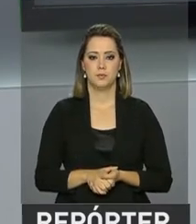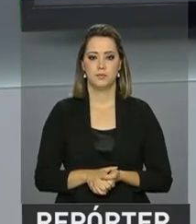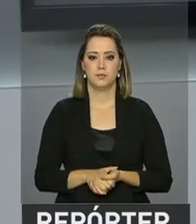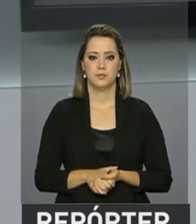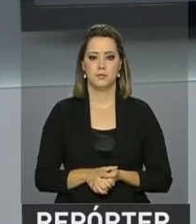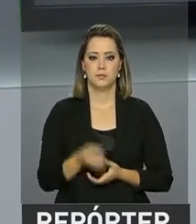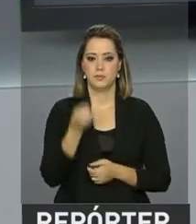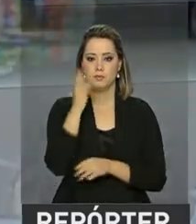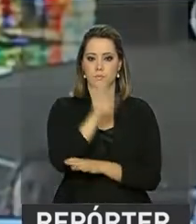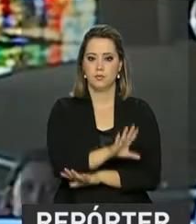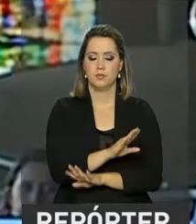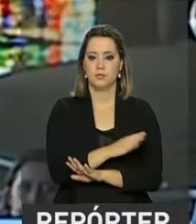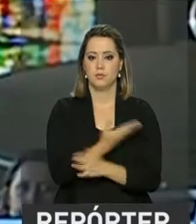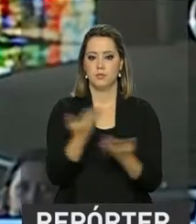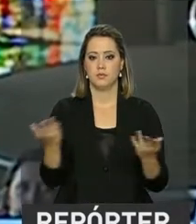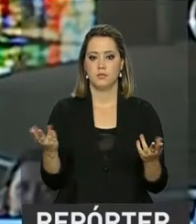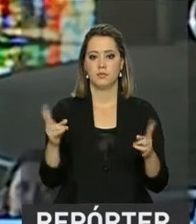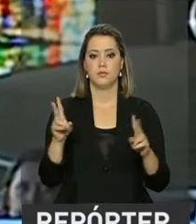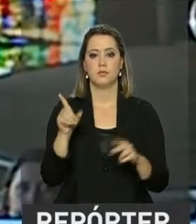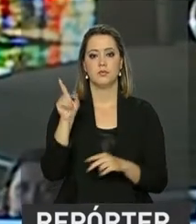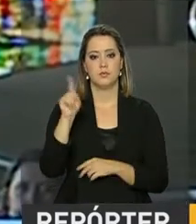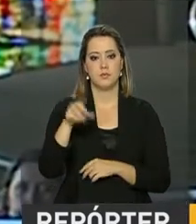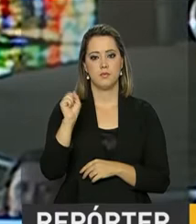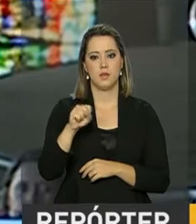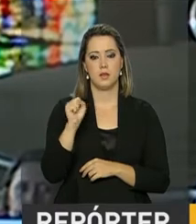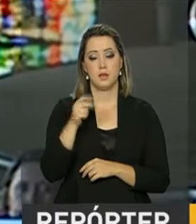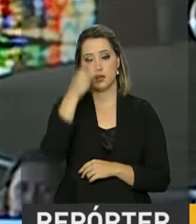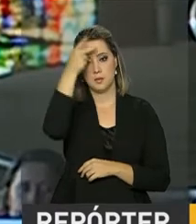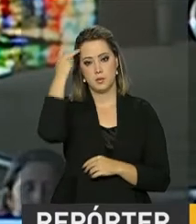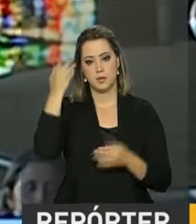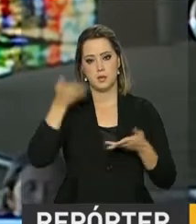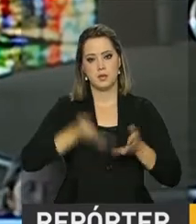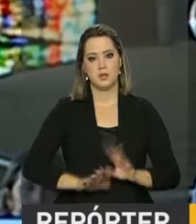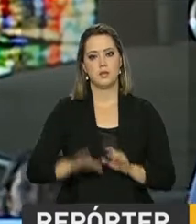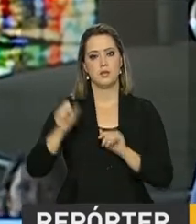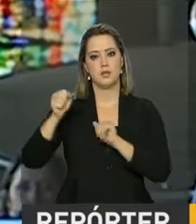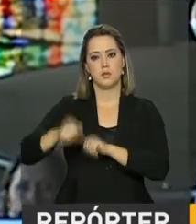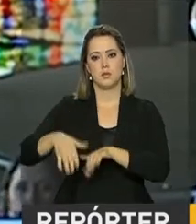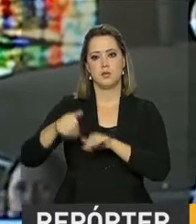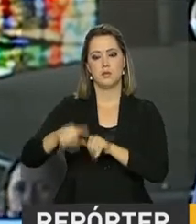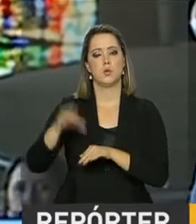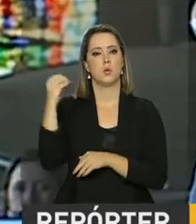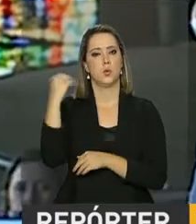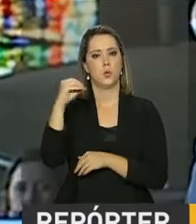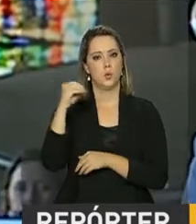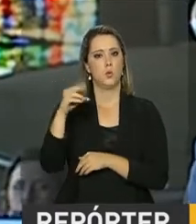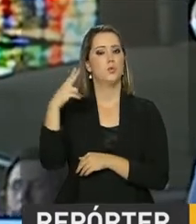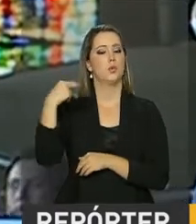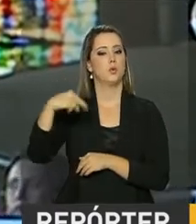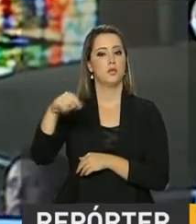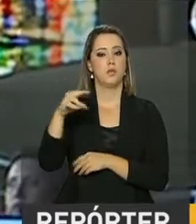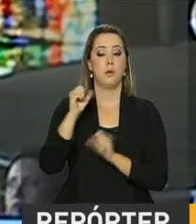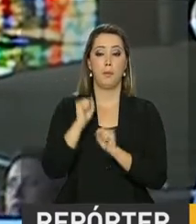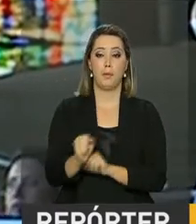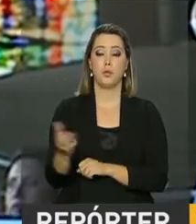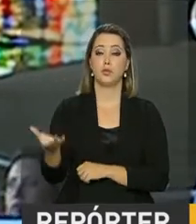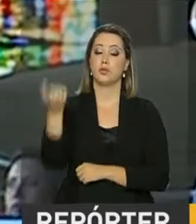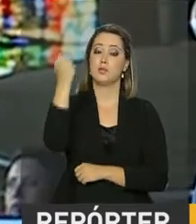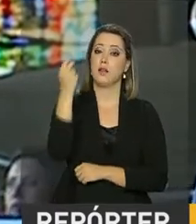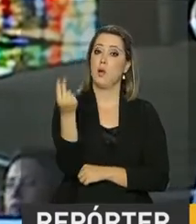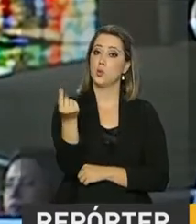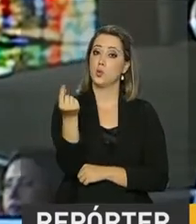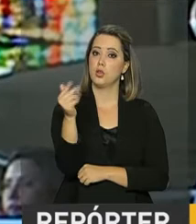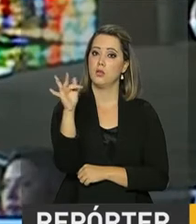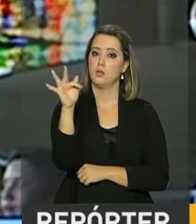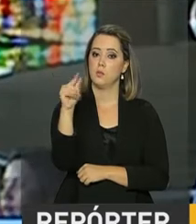Boa tarde, Roberto. Boa tarde a todos. É isso mesmo. Os trabalhadores nascidos nos meses de setembro, outubro e novembro podem sacar o dinheiro das